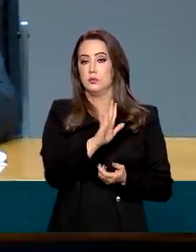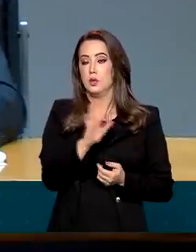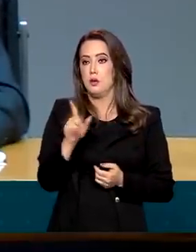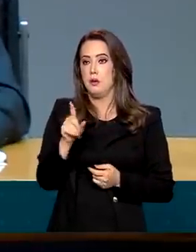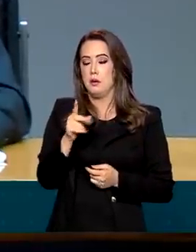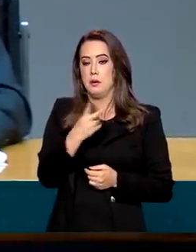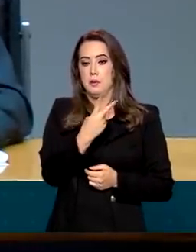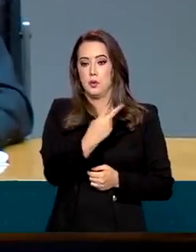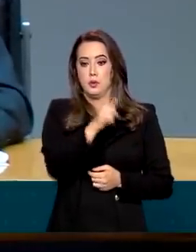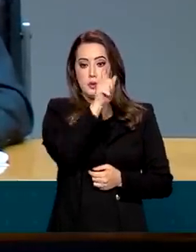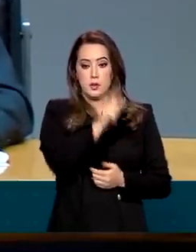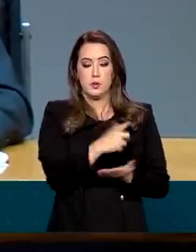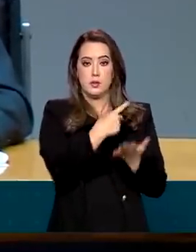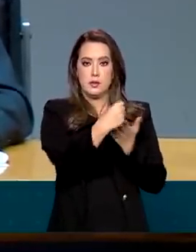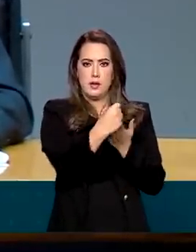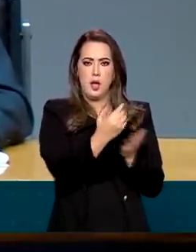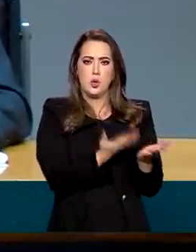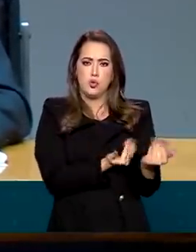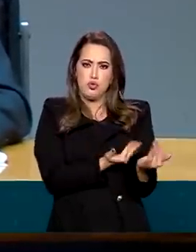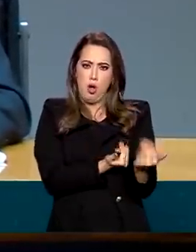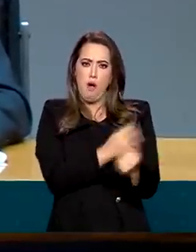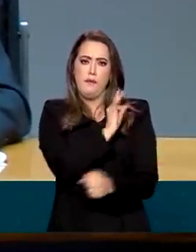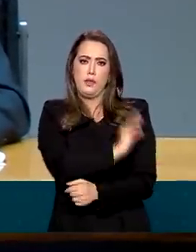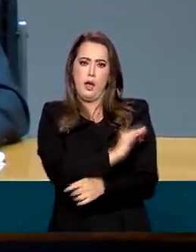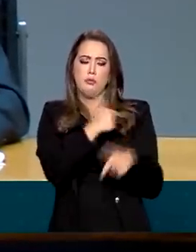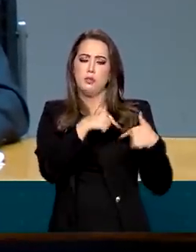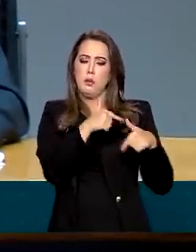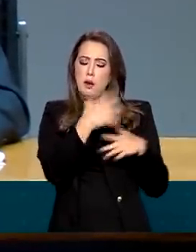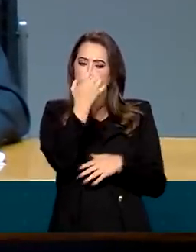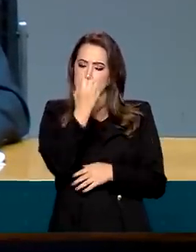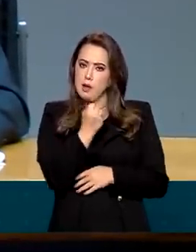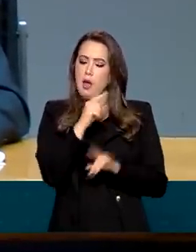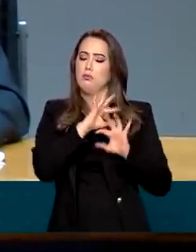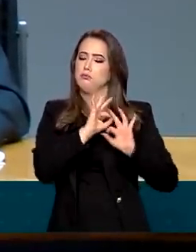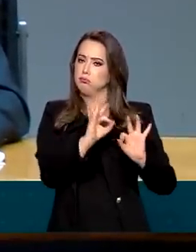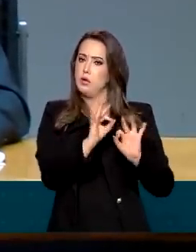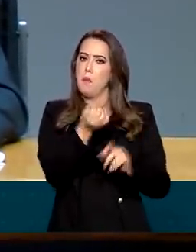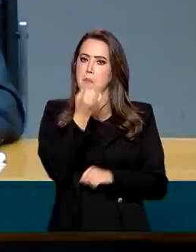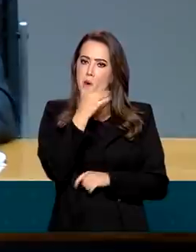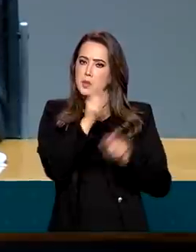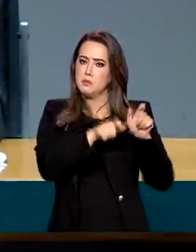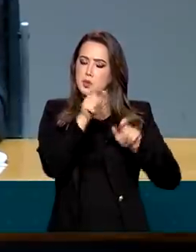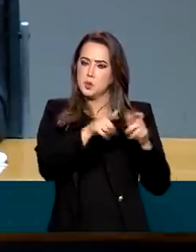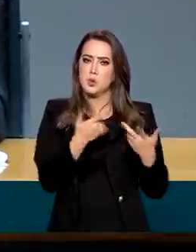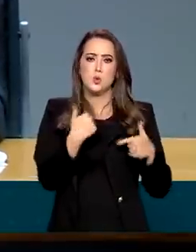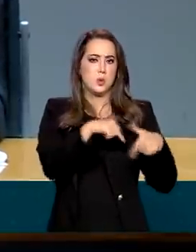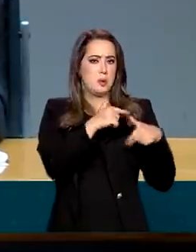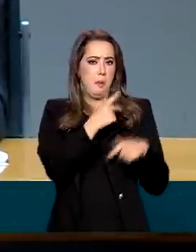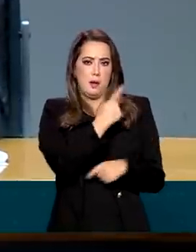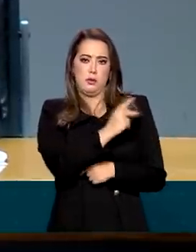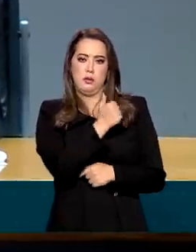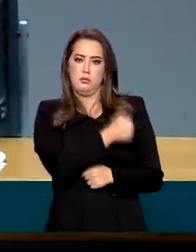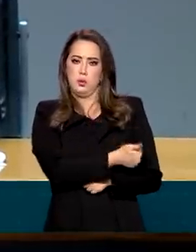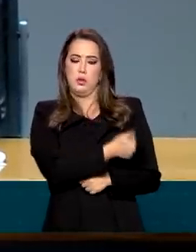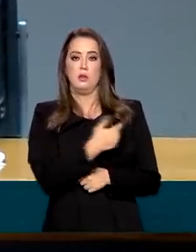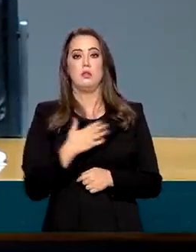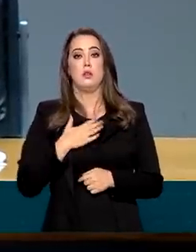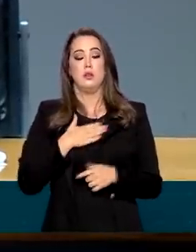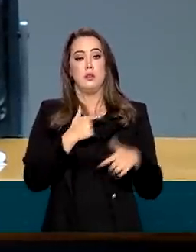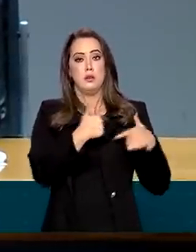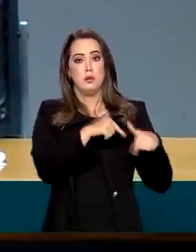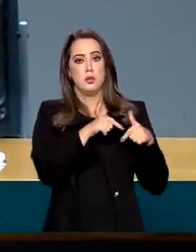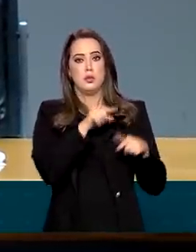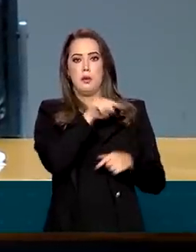Mas os dois que saíram são jovens técnicos, trabalhadores, sérios, boas pessoas, imbuídas do trabalho dele. Meu trabalho no tesouro é